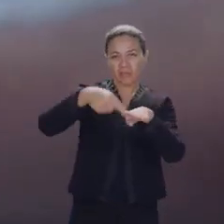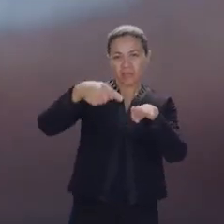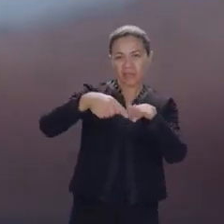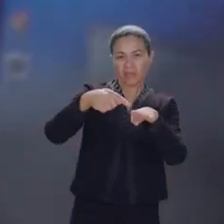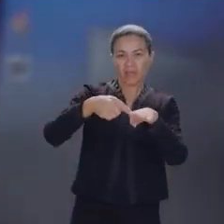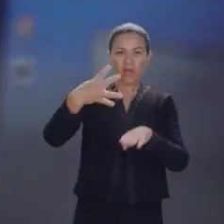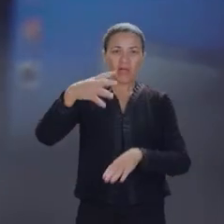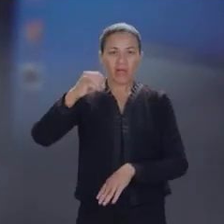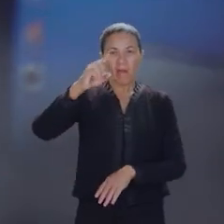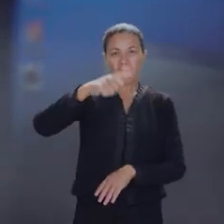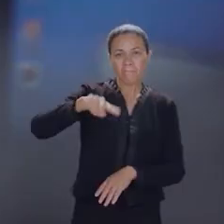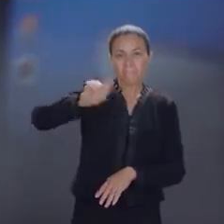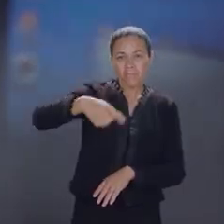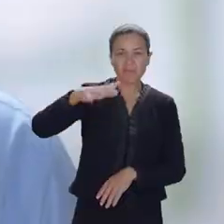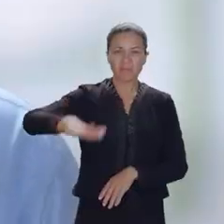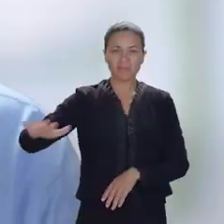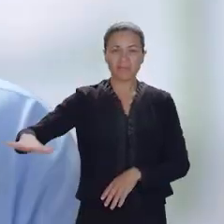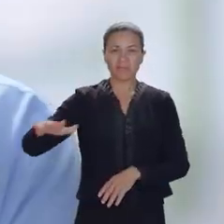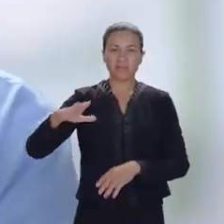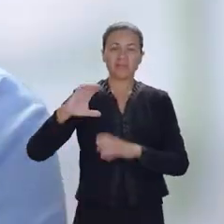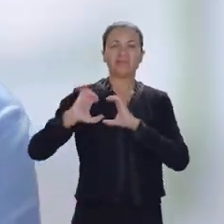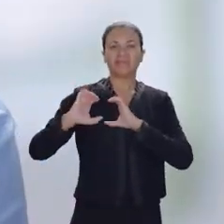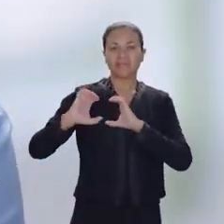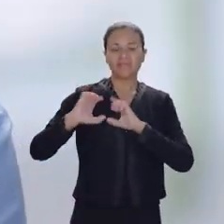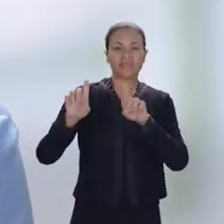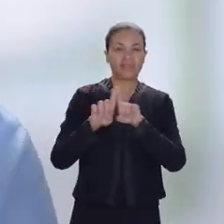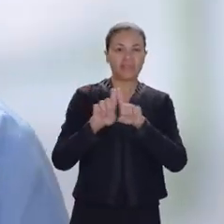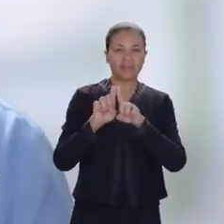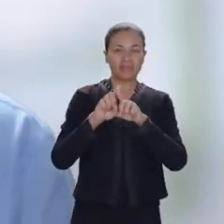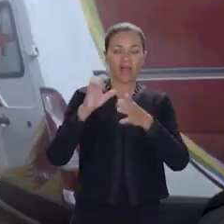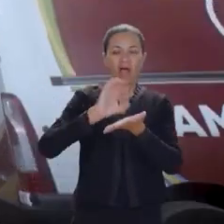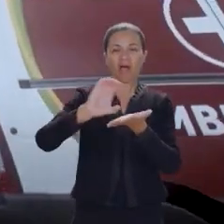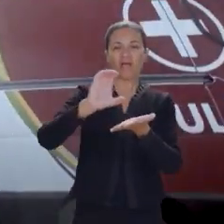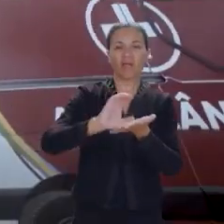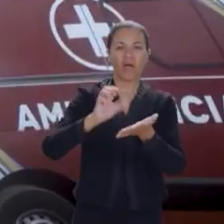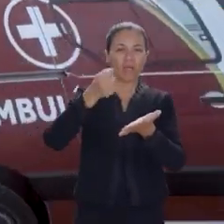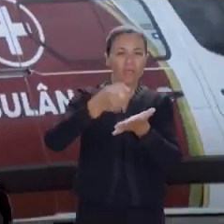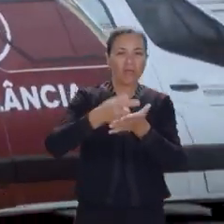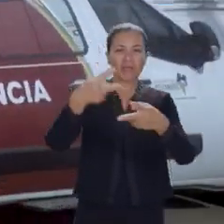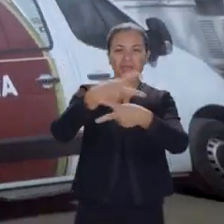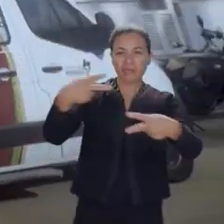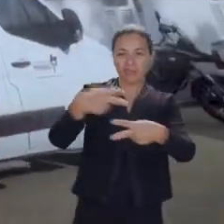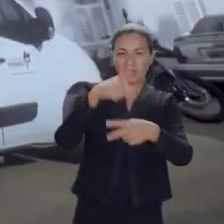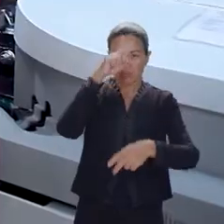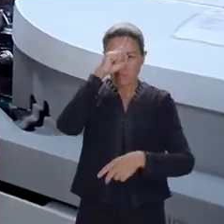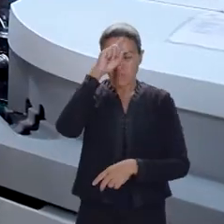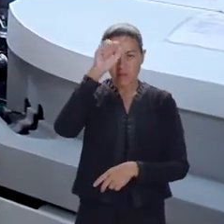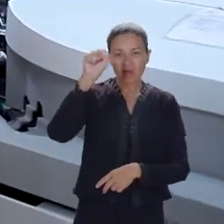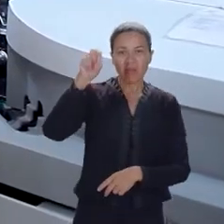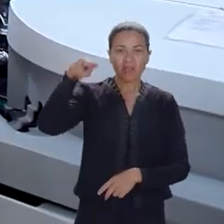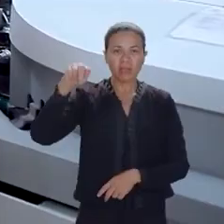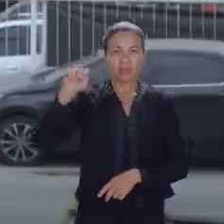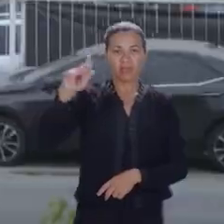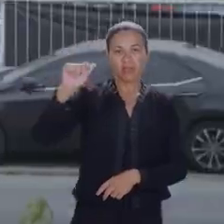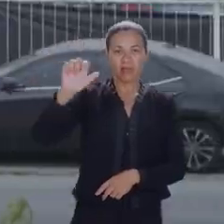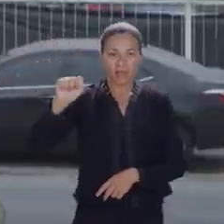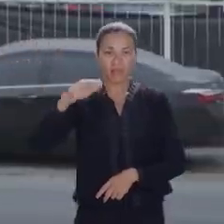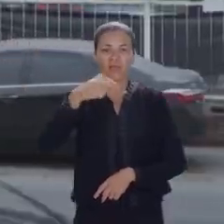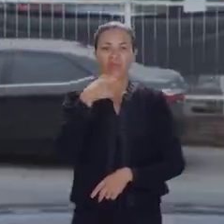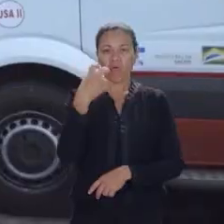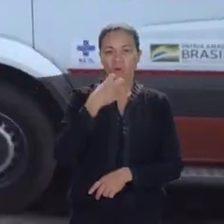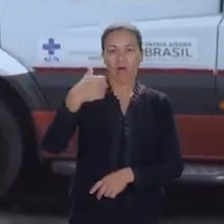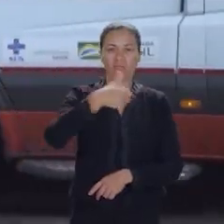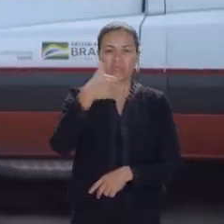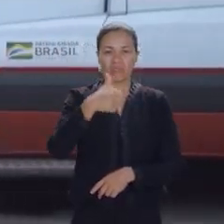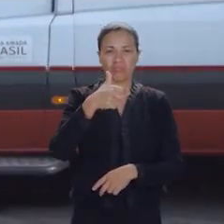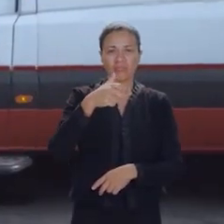40 mil crianças na APAI. E destinei recursos para comprar aparelhos para Santa Casa, Socorrão 1, Hospital